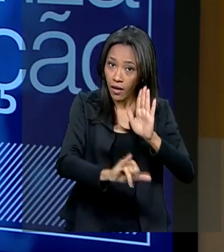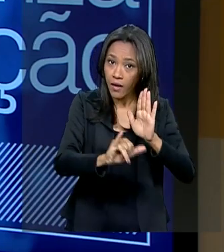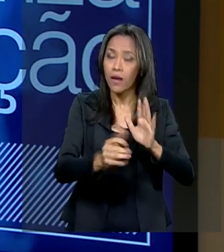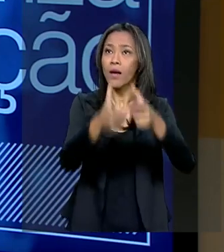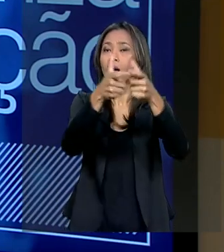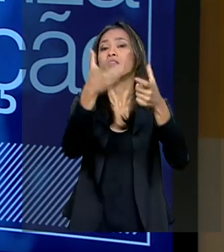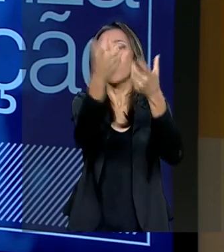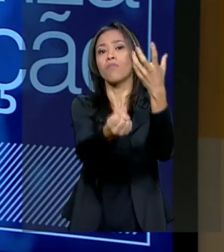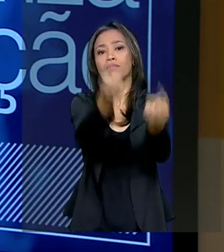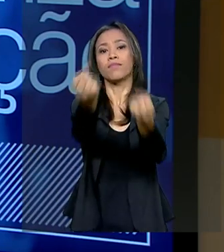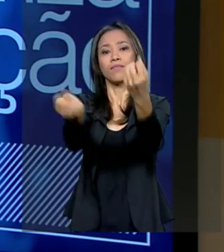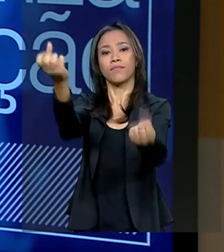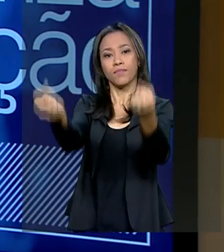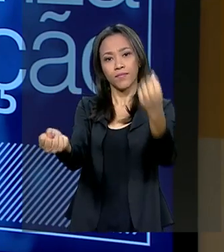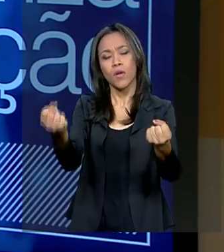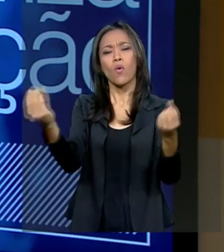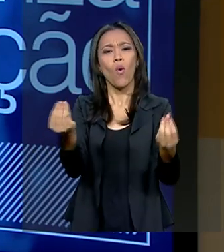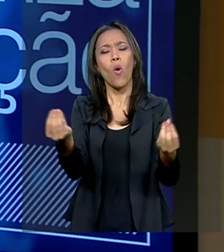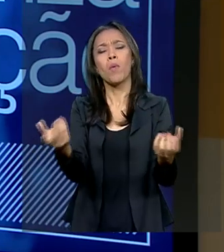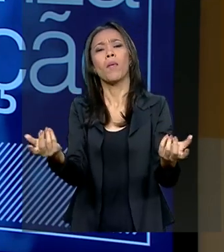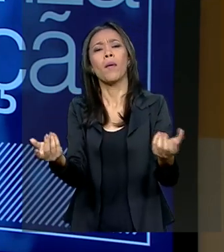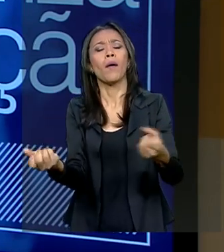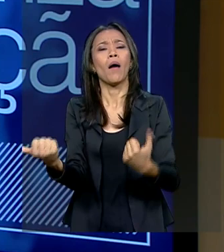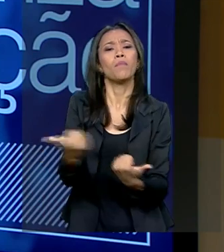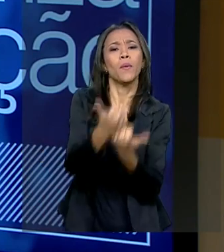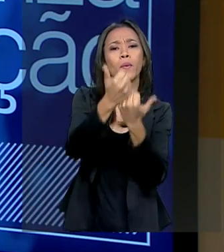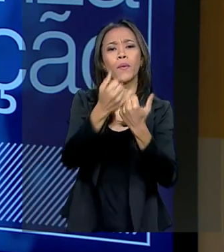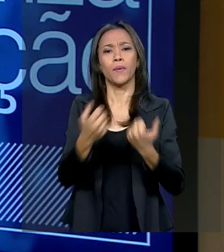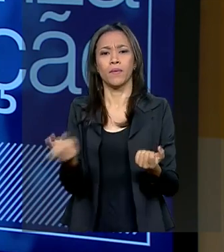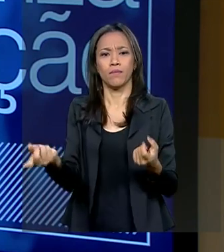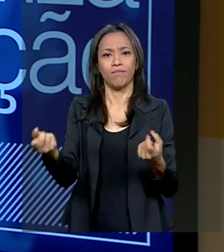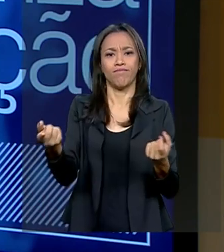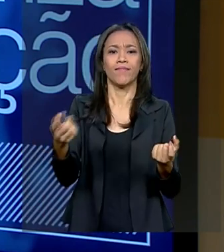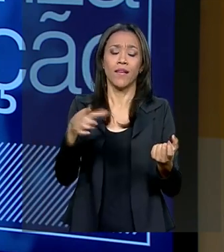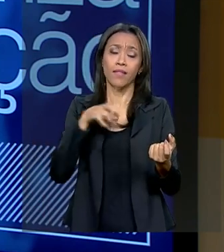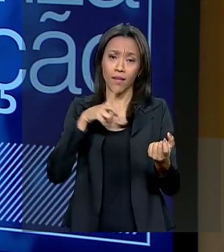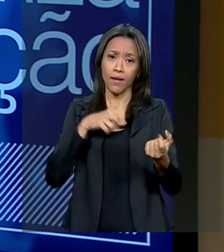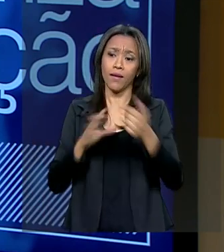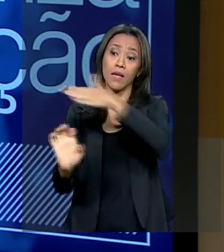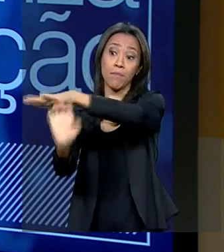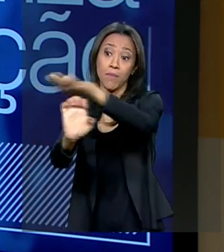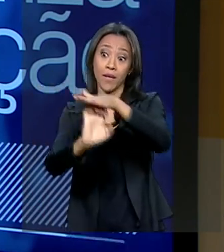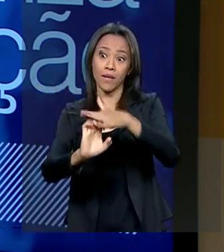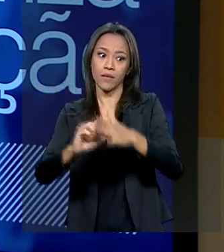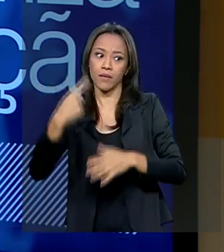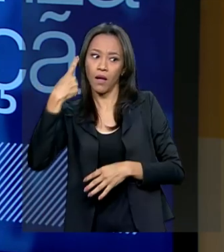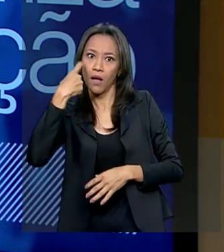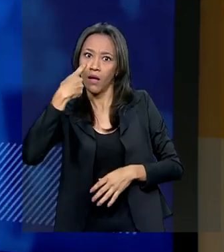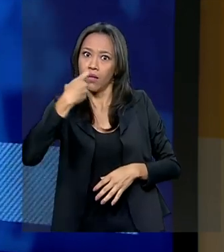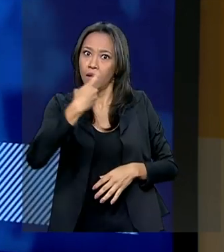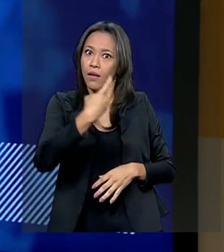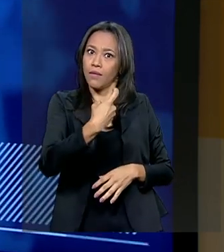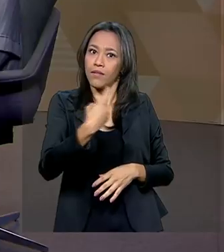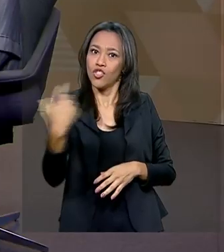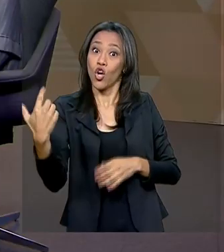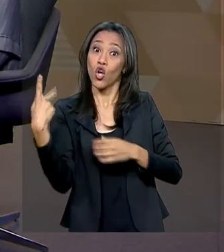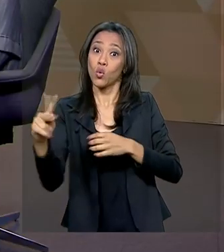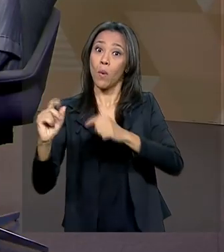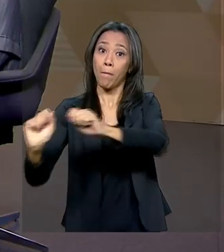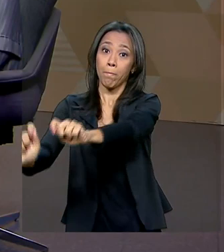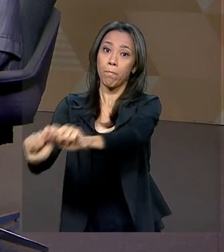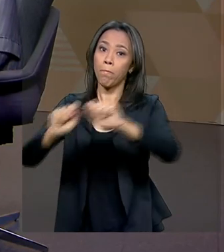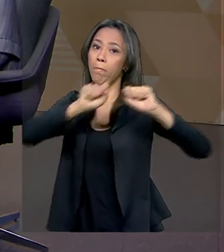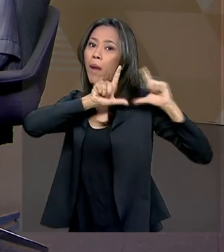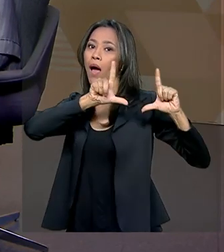Hoje, através de patrocínio, patrocinador. Então, tem empresas que já estão dispostas a colocar a placa no prédio